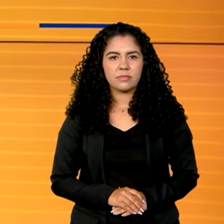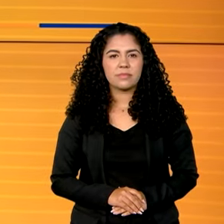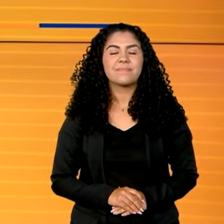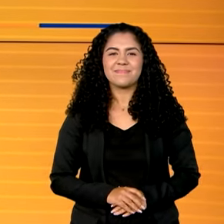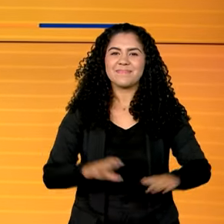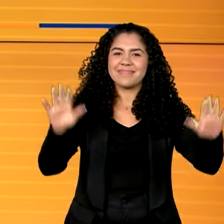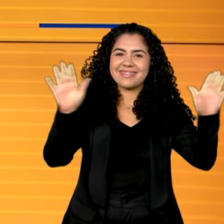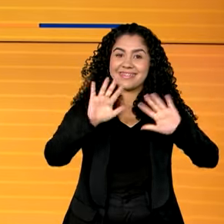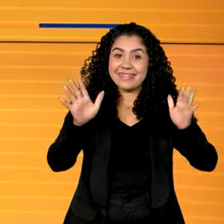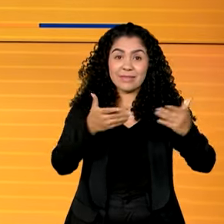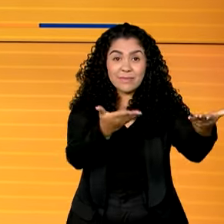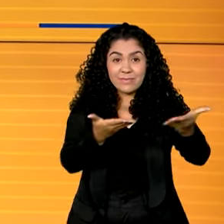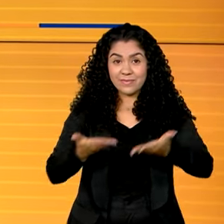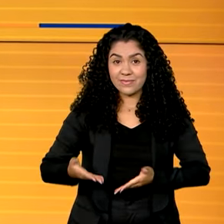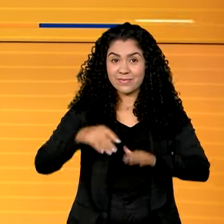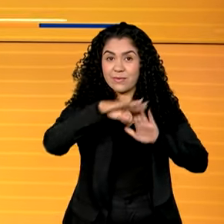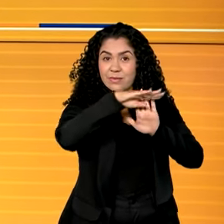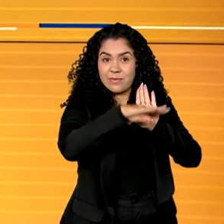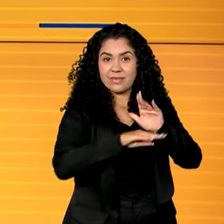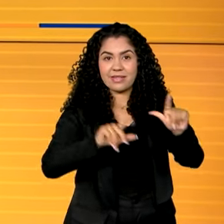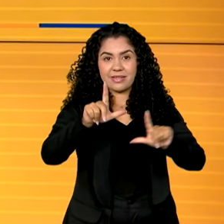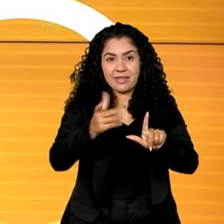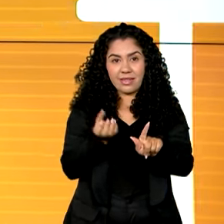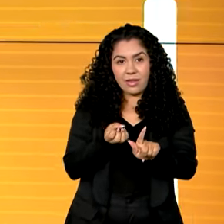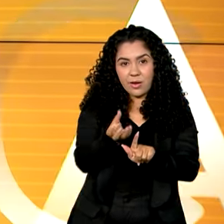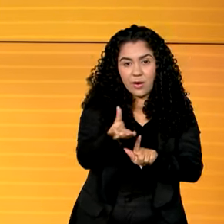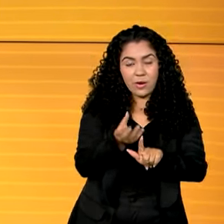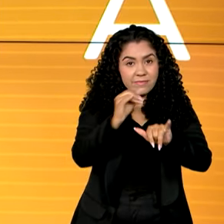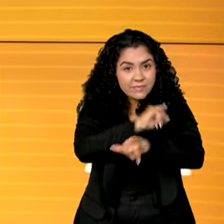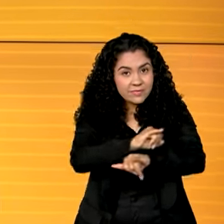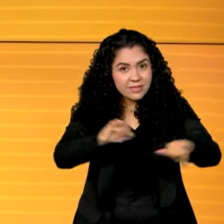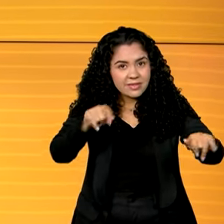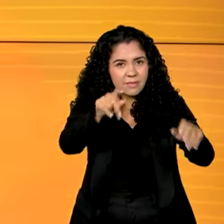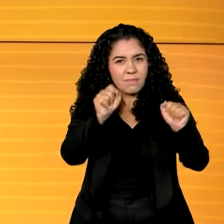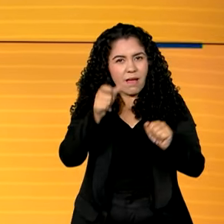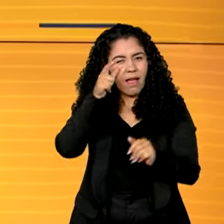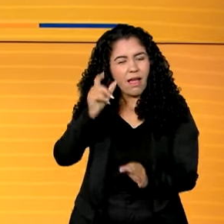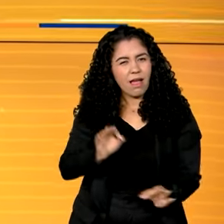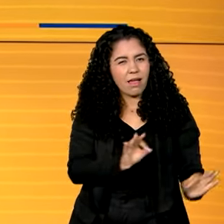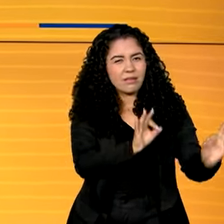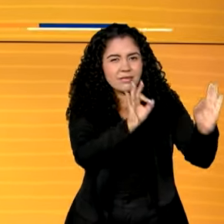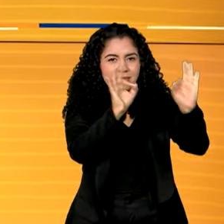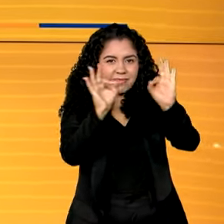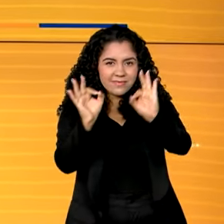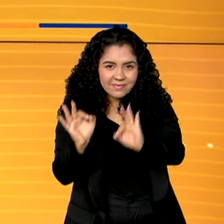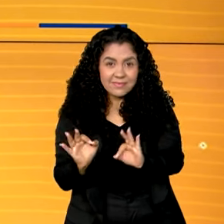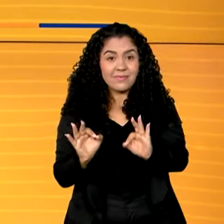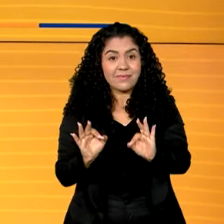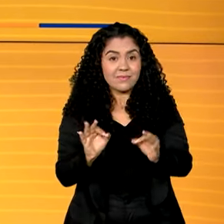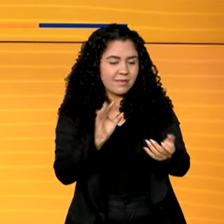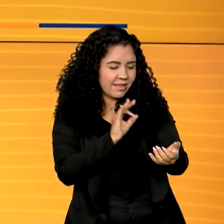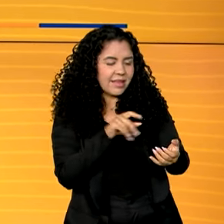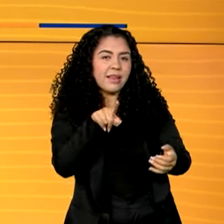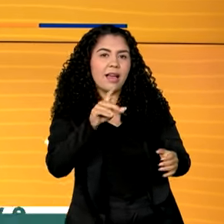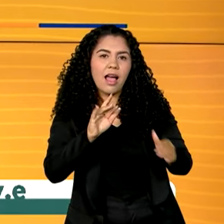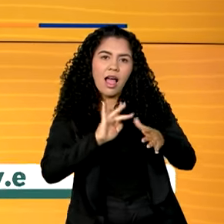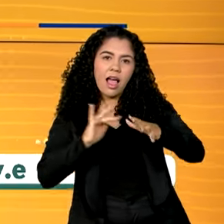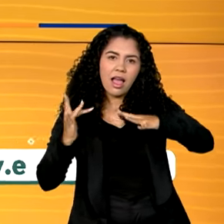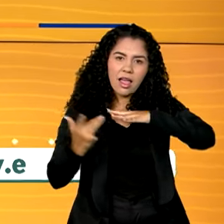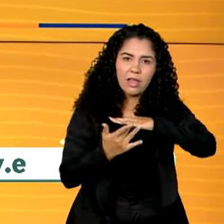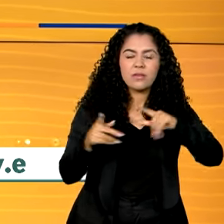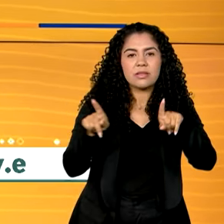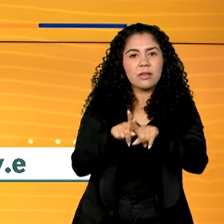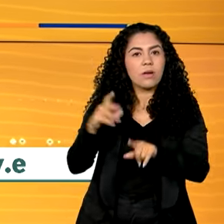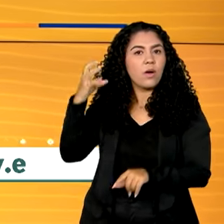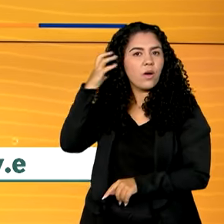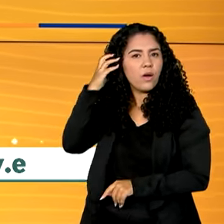Olá, seja muito bem-vindo ao canal GOV. Lembrando que você pode nos acompanhar também ao vivo pelas redes sociais